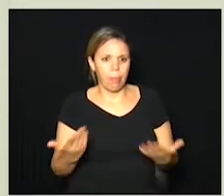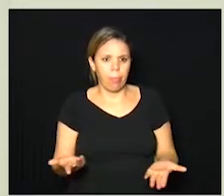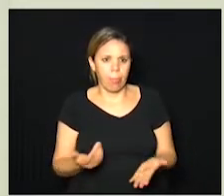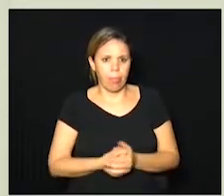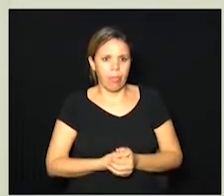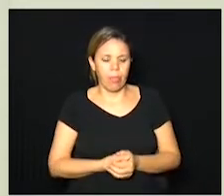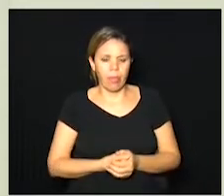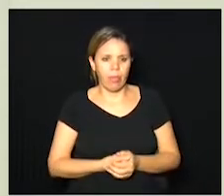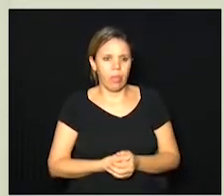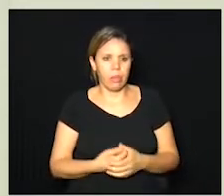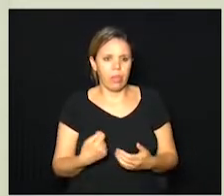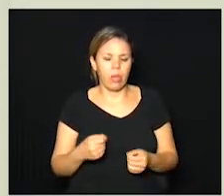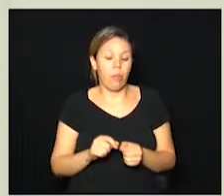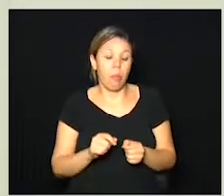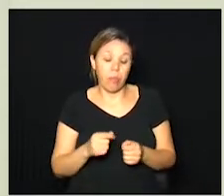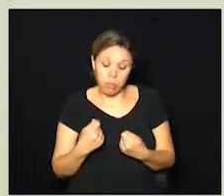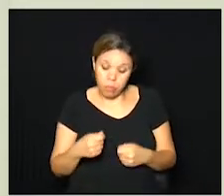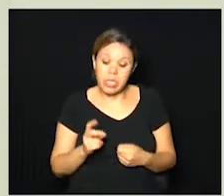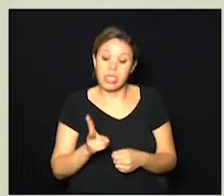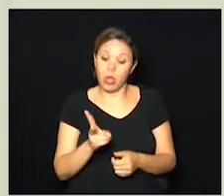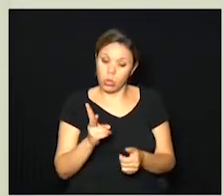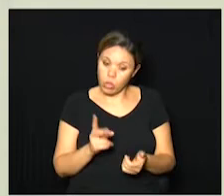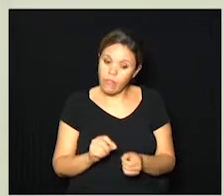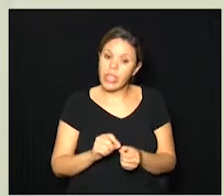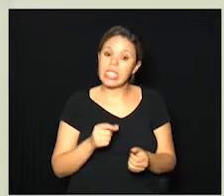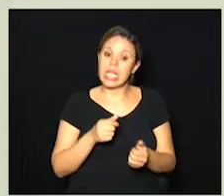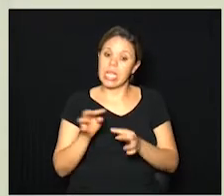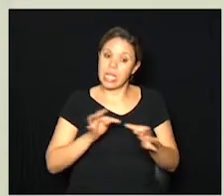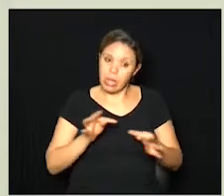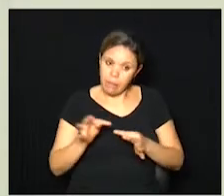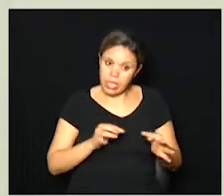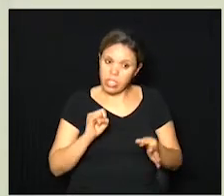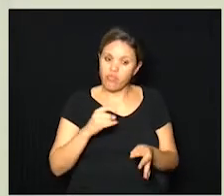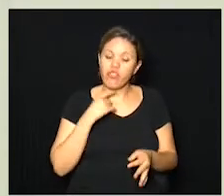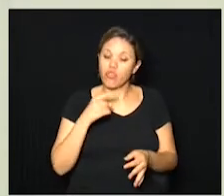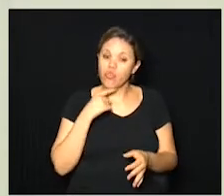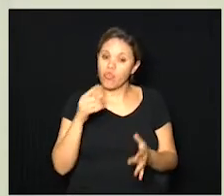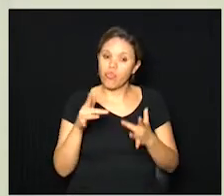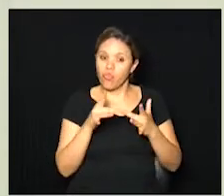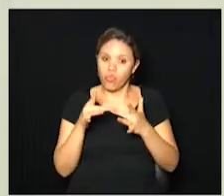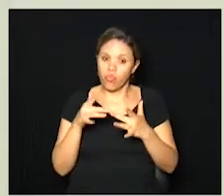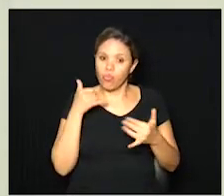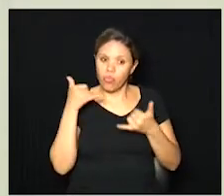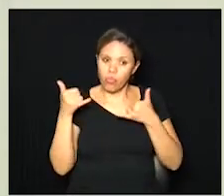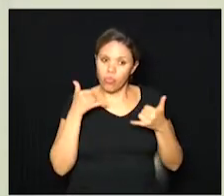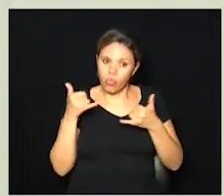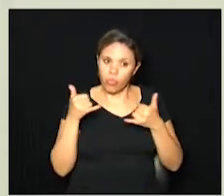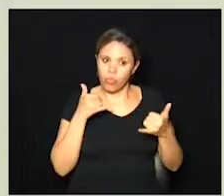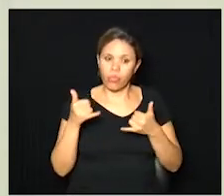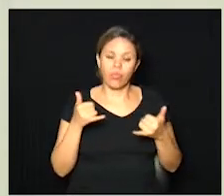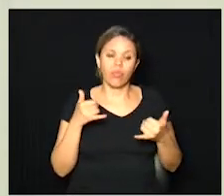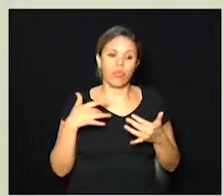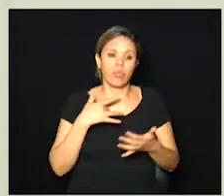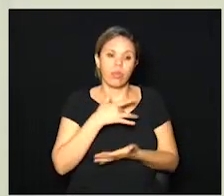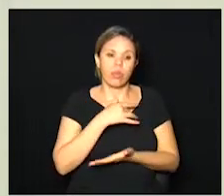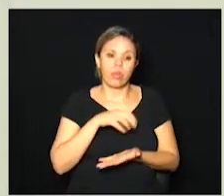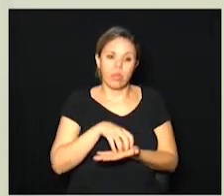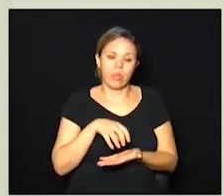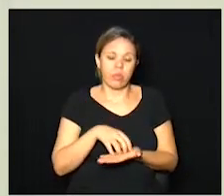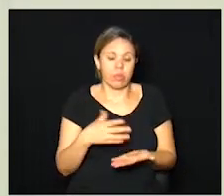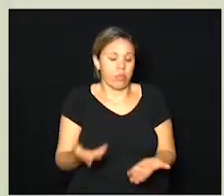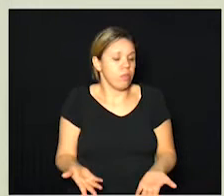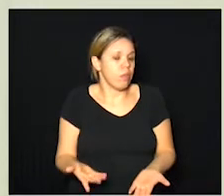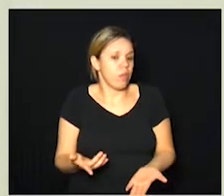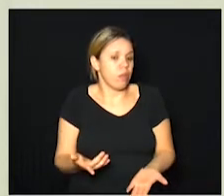não deve deixar de fazer o seu acompanhamento se tiver alguma dúvida entre em contato por telefone ou entre em contato pessoal